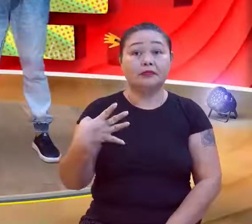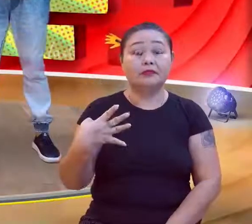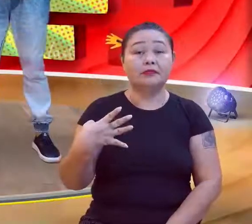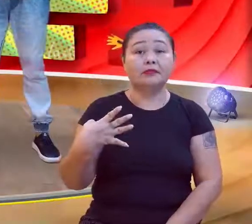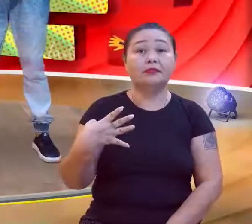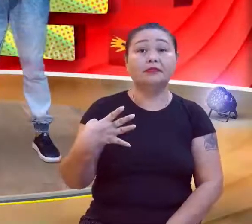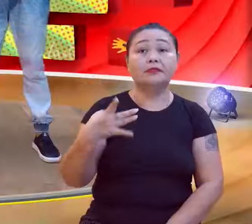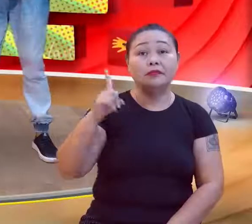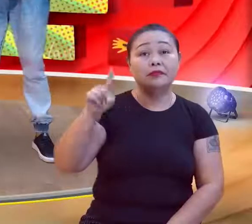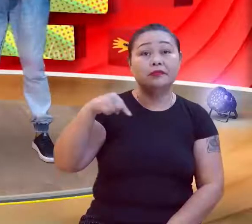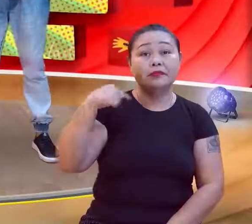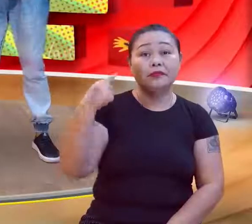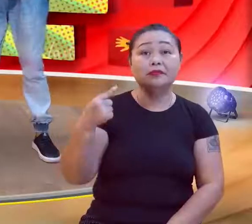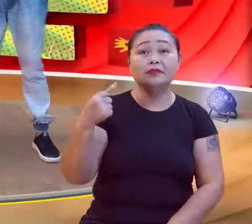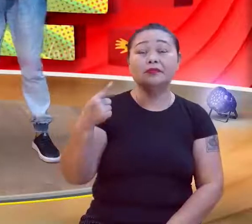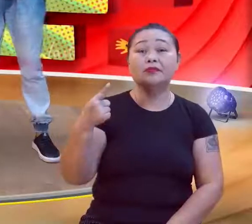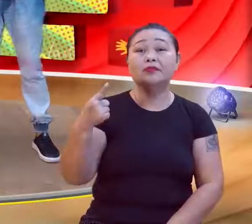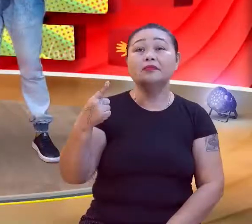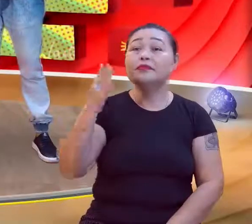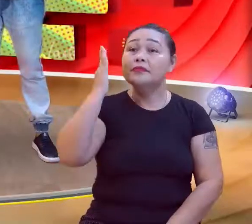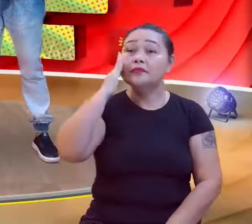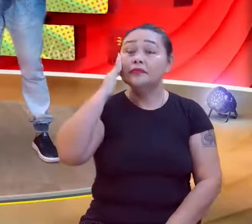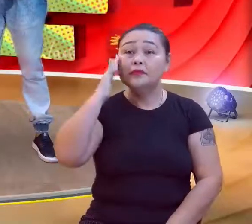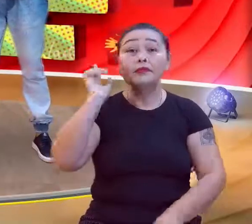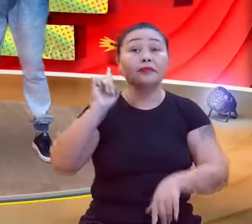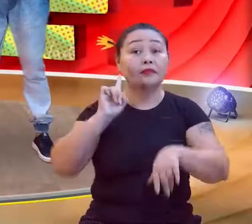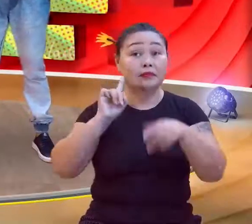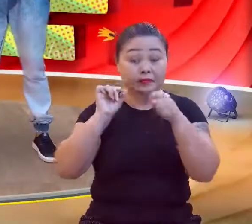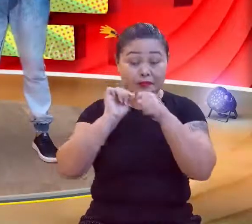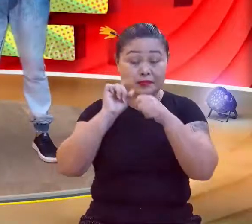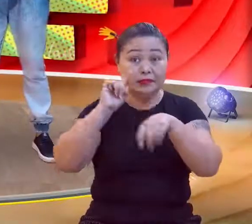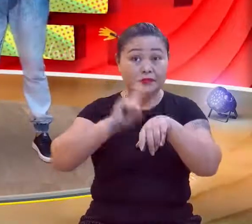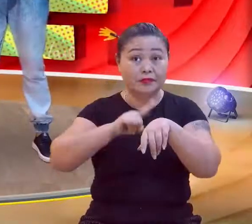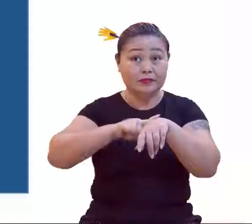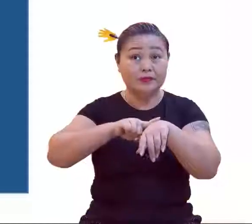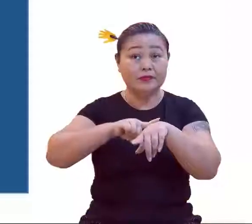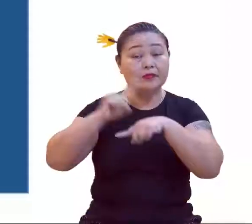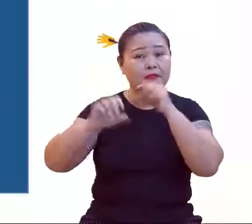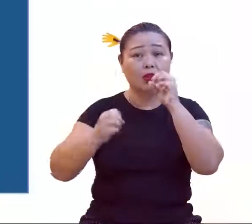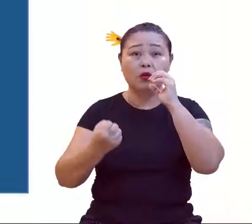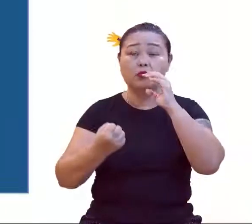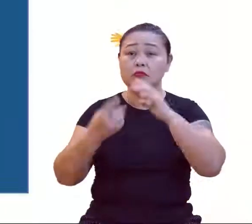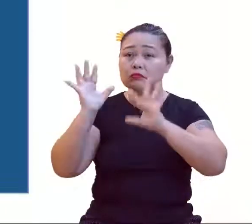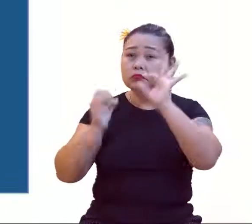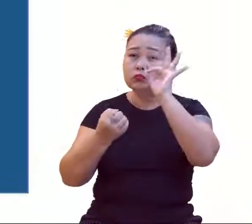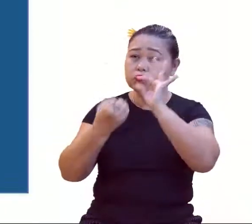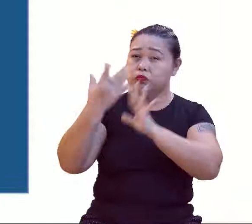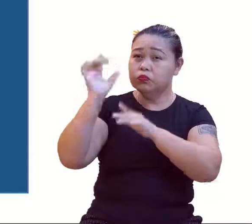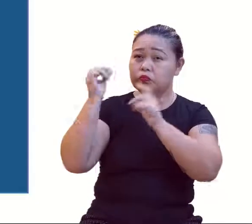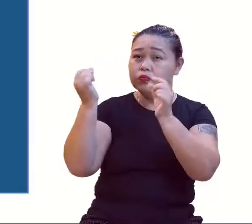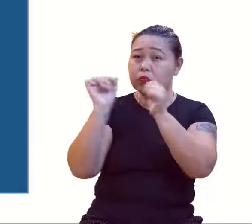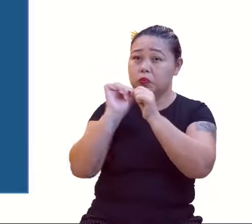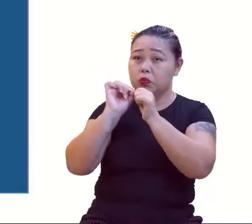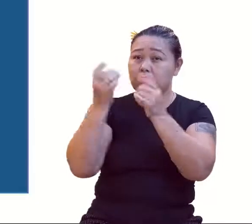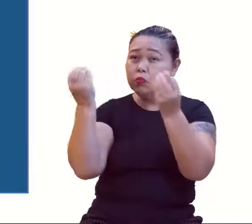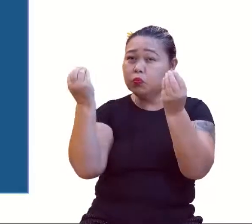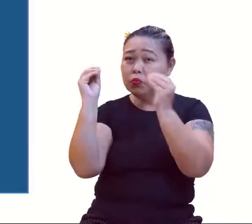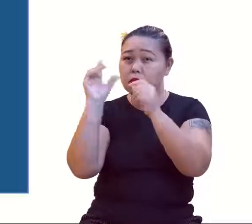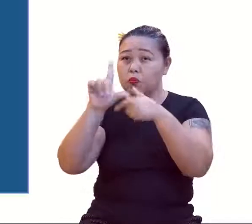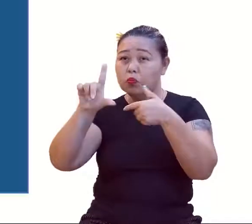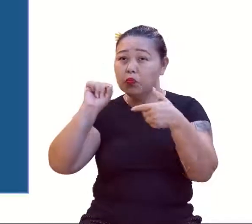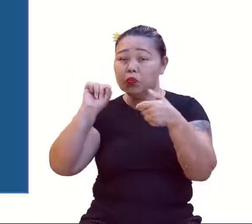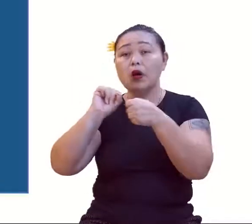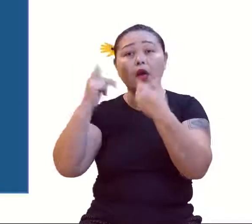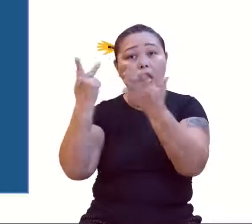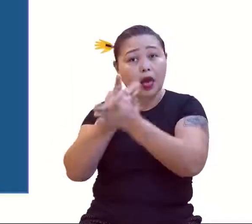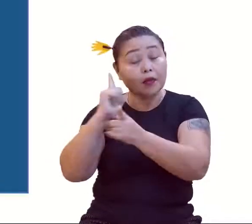Vamos arrumar, porque quem sabe, corrija ao vivo, tá? O surgir deu uma erradinha ali, mas vamos lá. A gente marca a resposta correta,